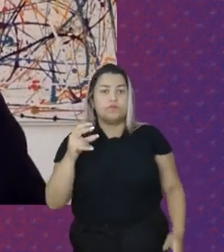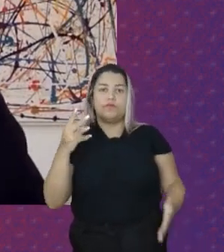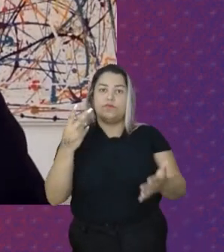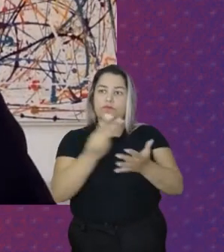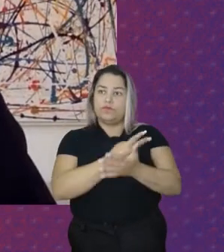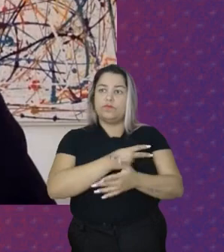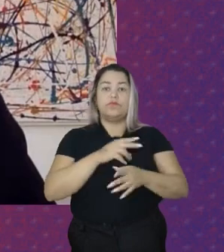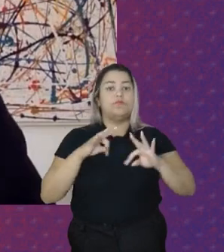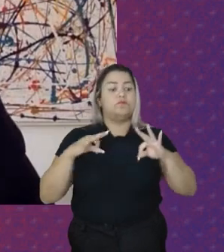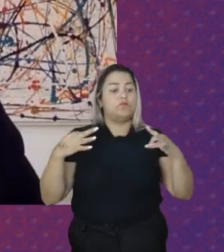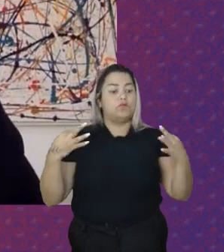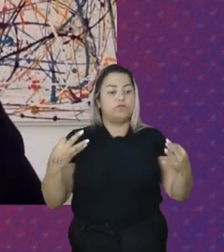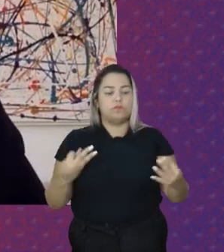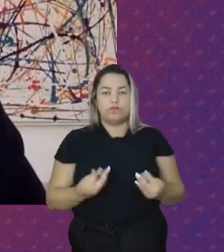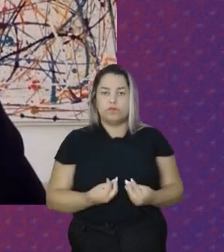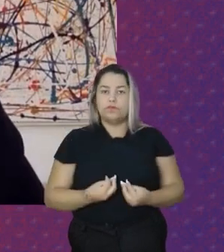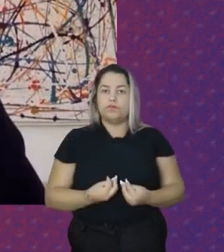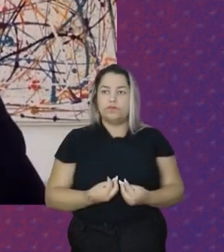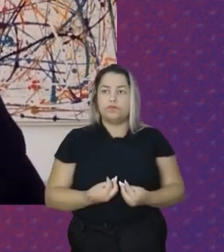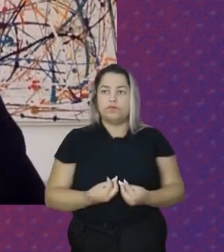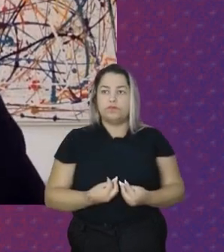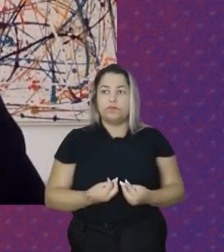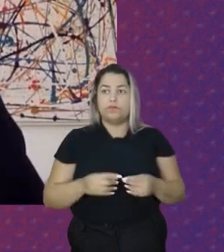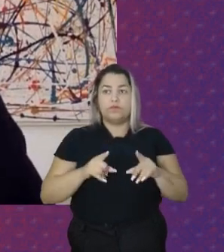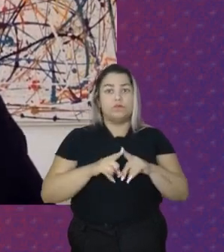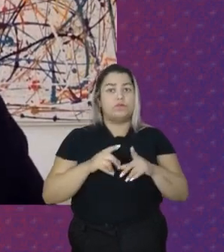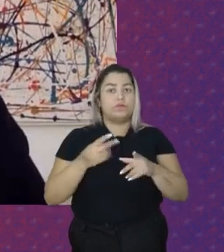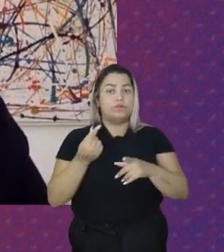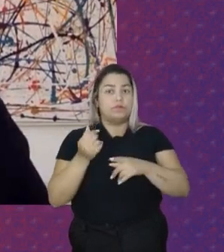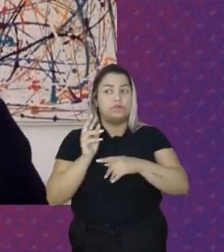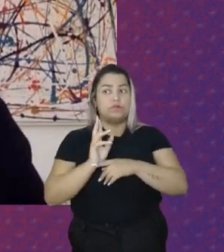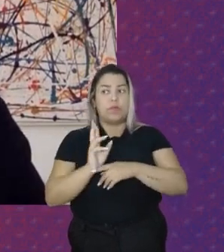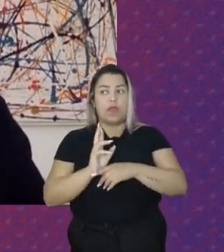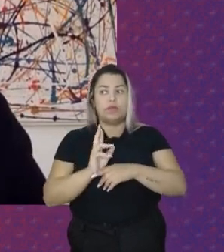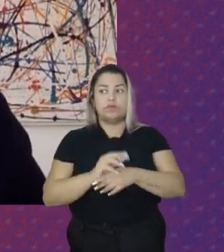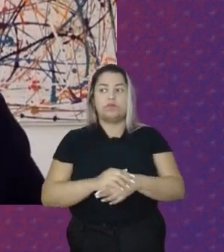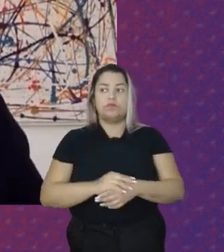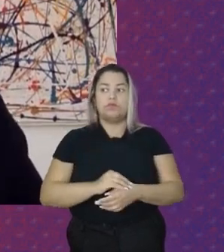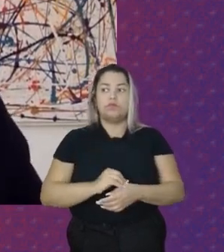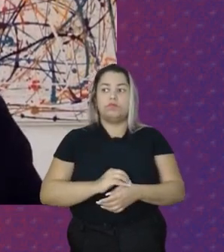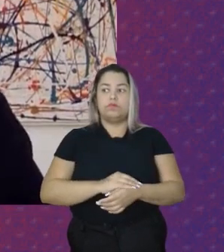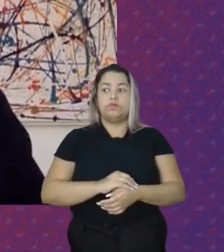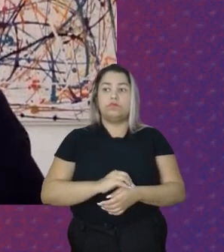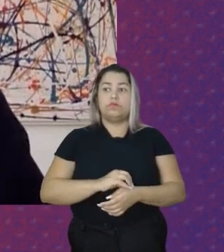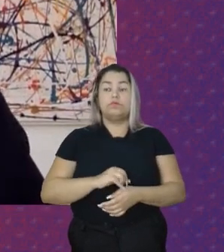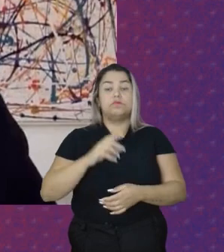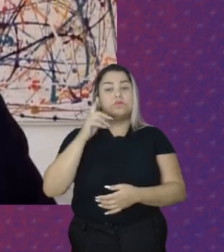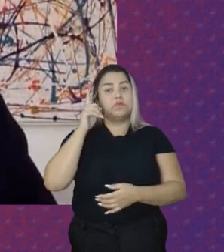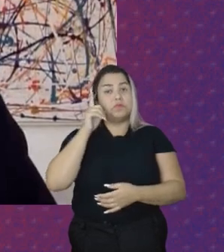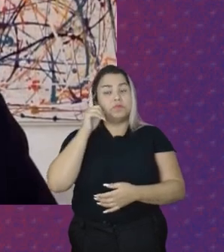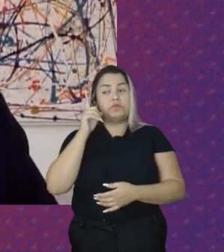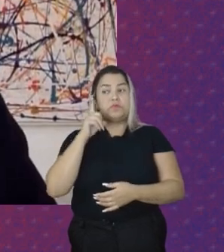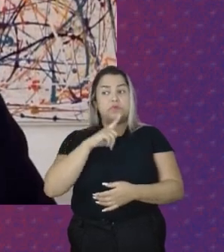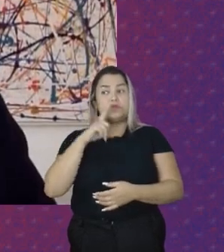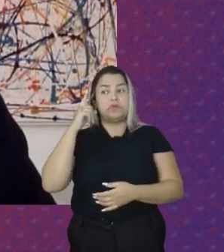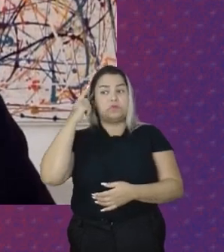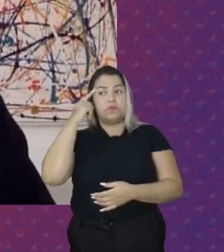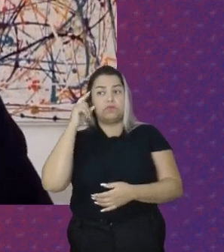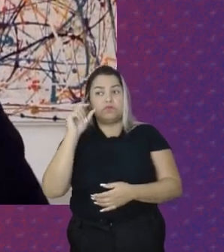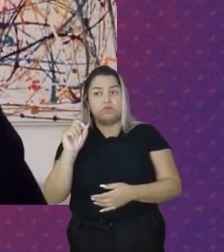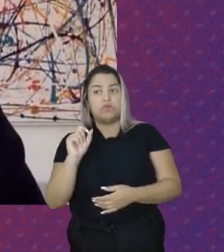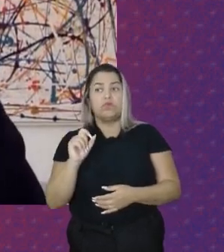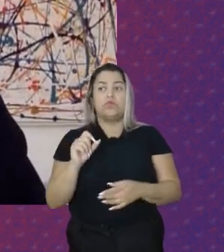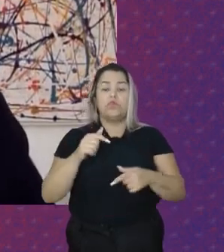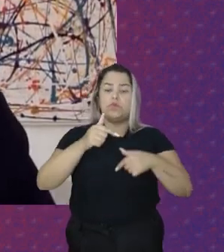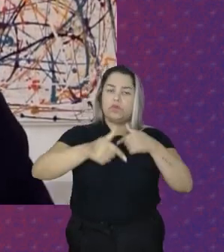De toda a engrenagem Capitalista Para a gente ter Uma ideia Da importância Desse trabalho